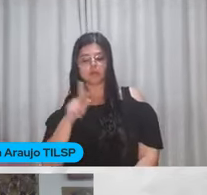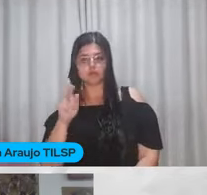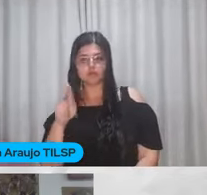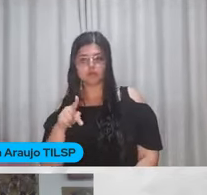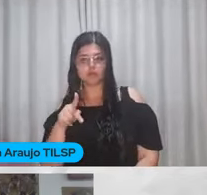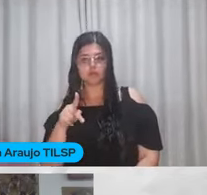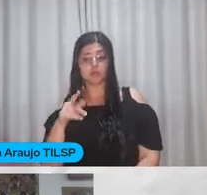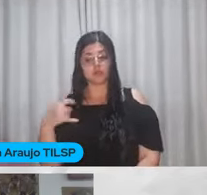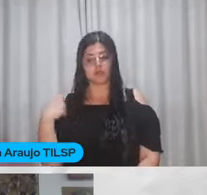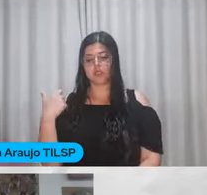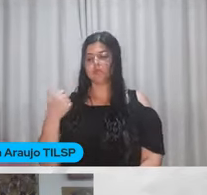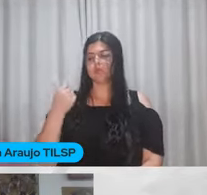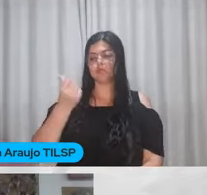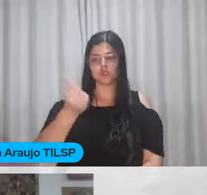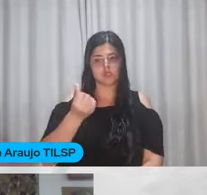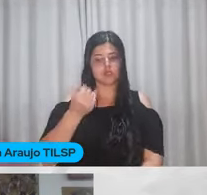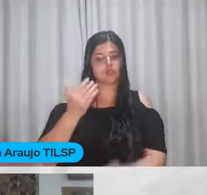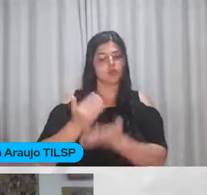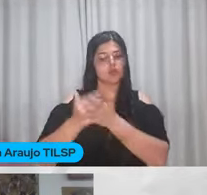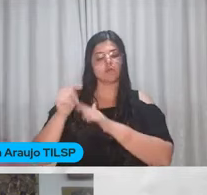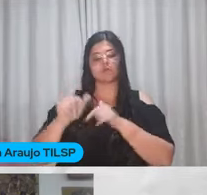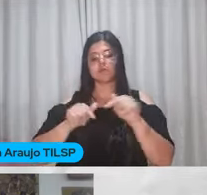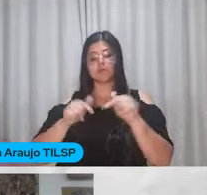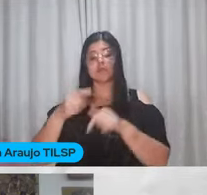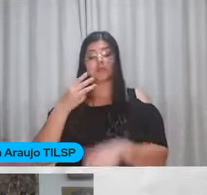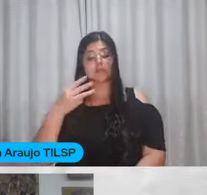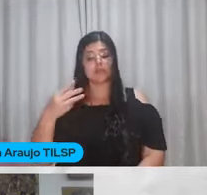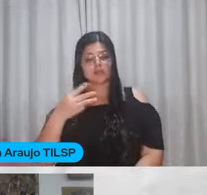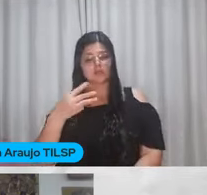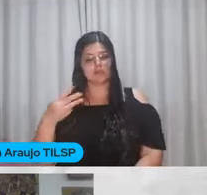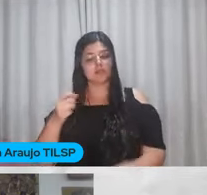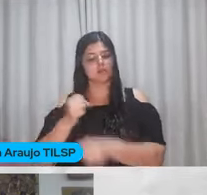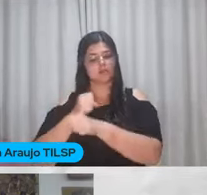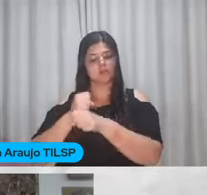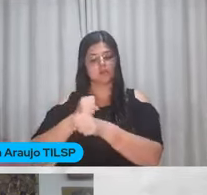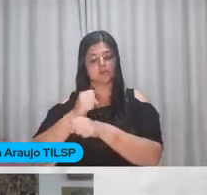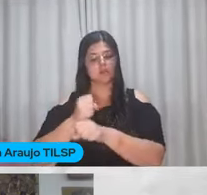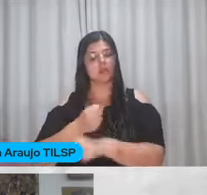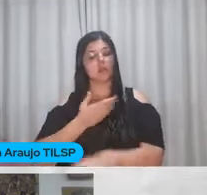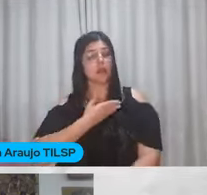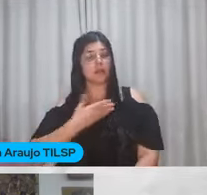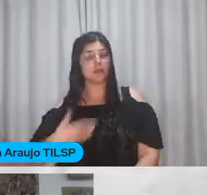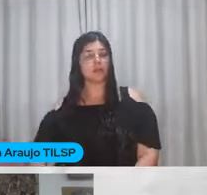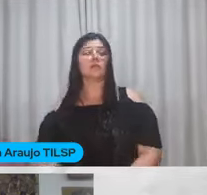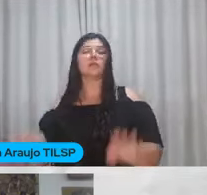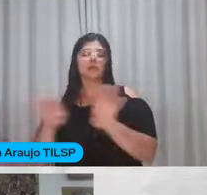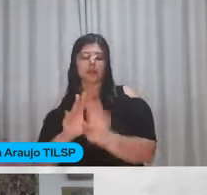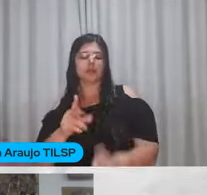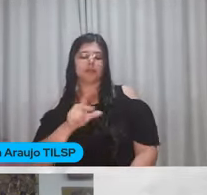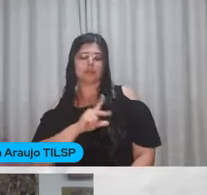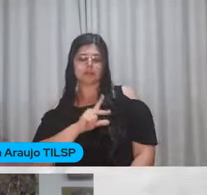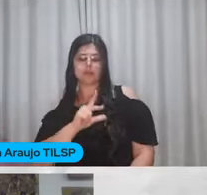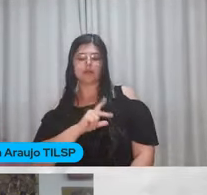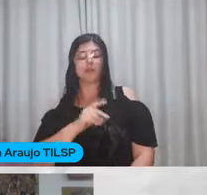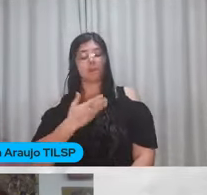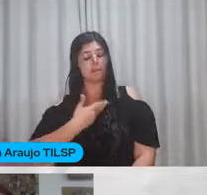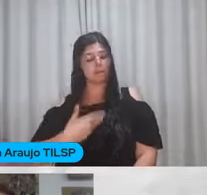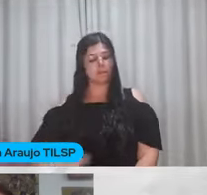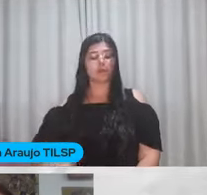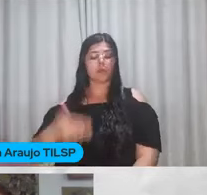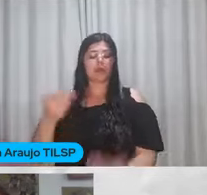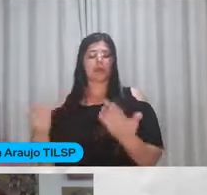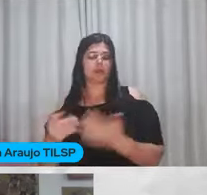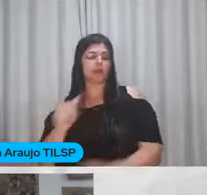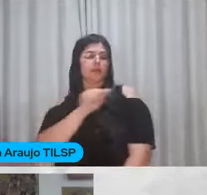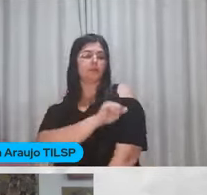Desde 16 anos Trabalhei 33 anos Na rede pública E na rede privada Na rede pública Aqui no Rio de Janeiro